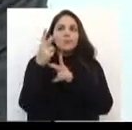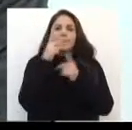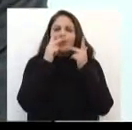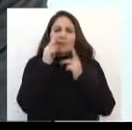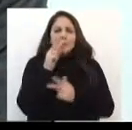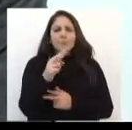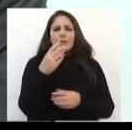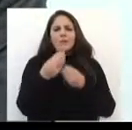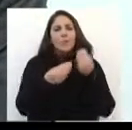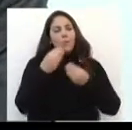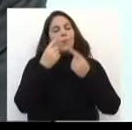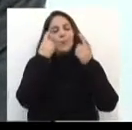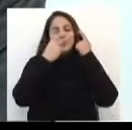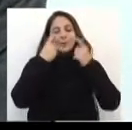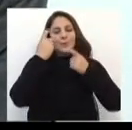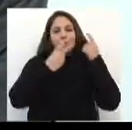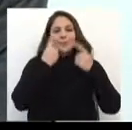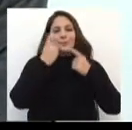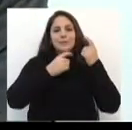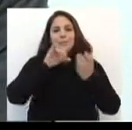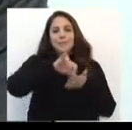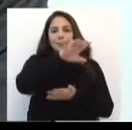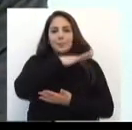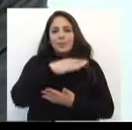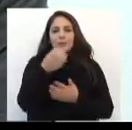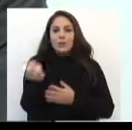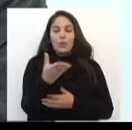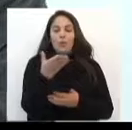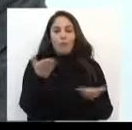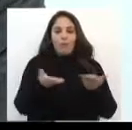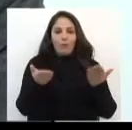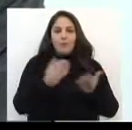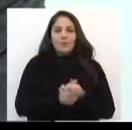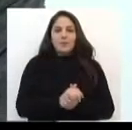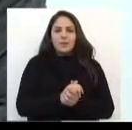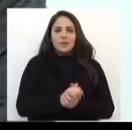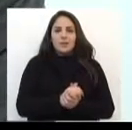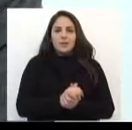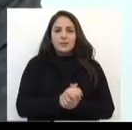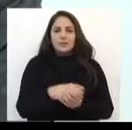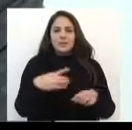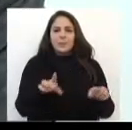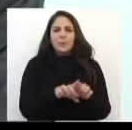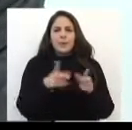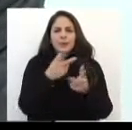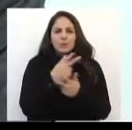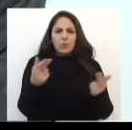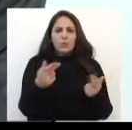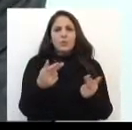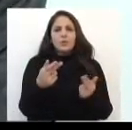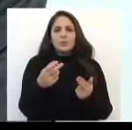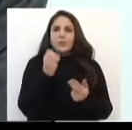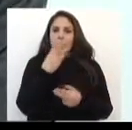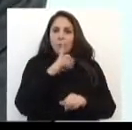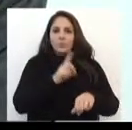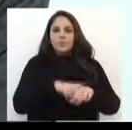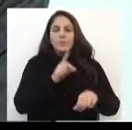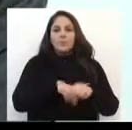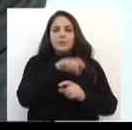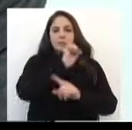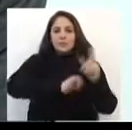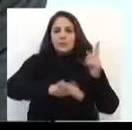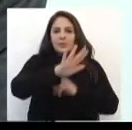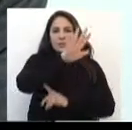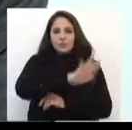como isso é recente, Essa preocupação com o meio ambiente, né? Por mais que órgãos e instituições já existem há um bom tempo, Mas a